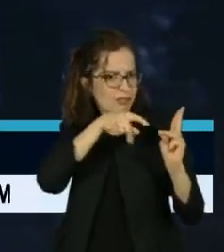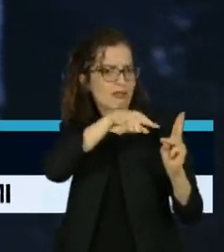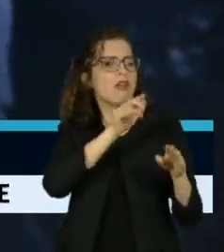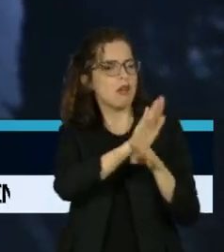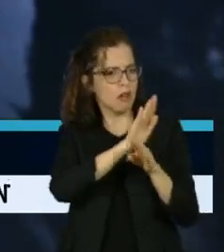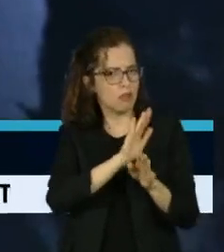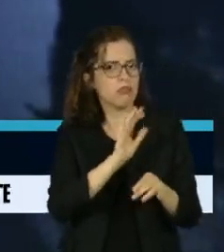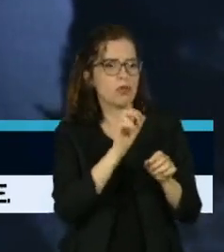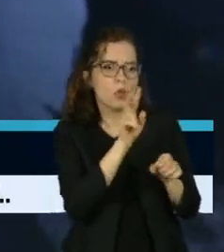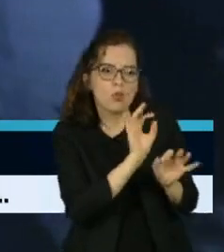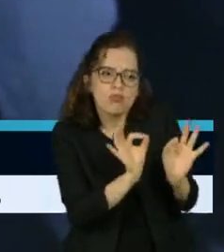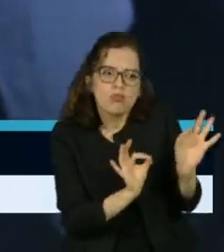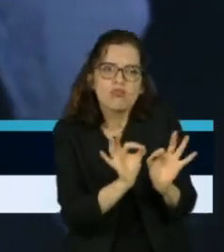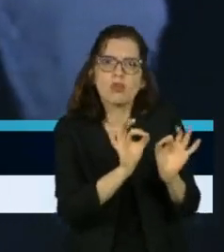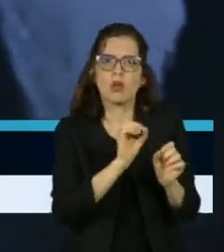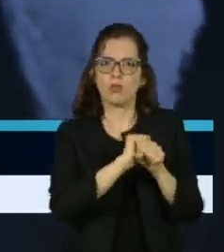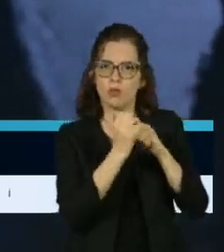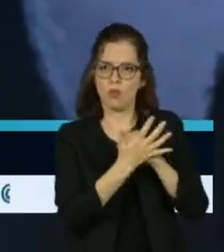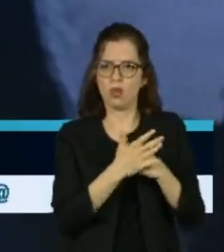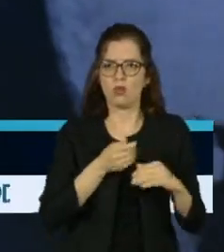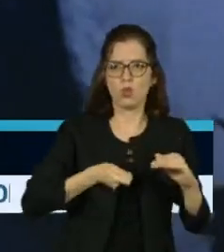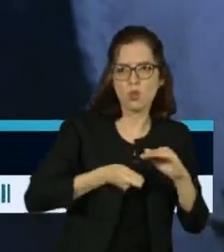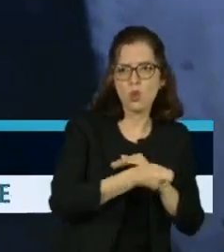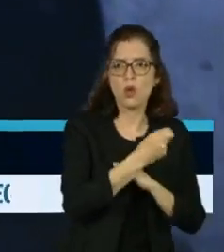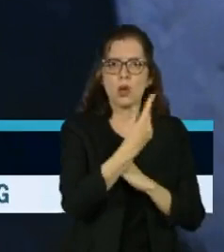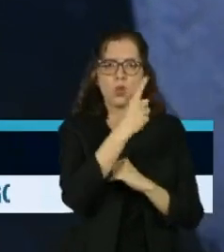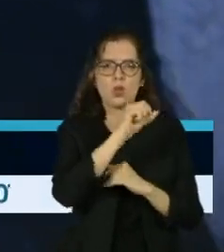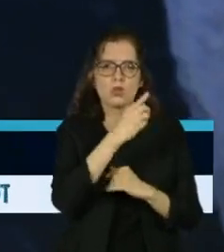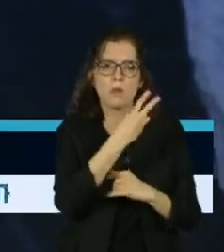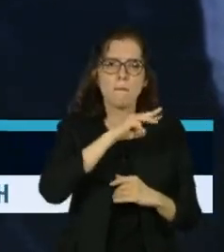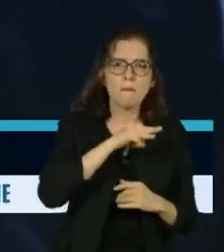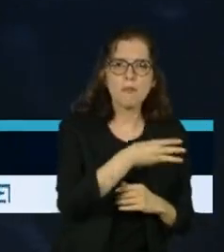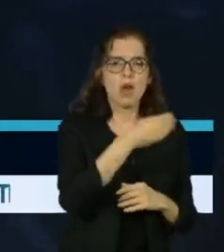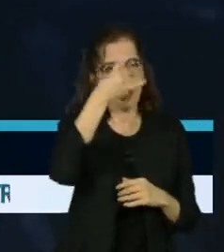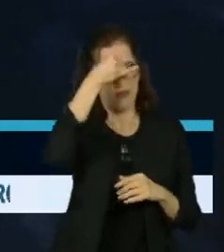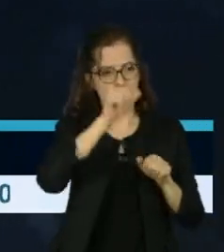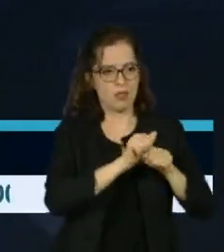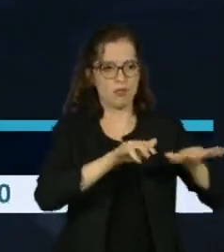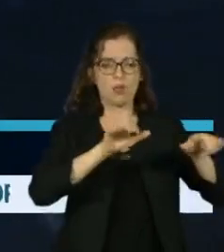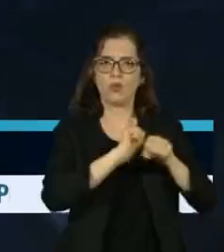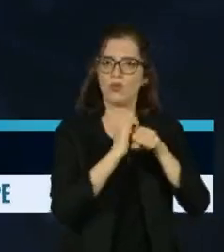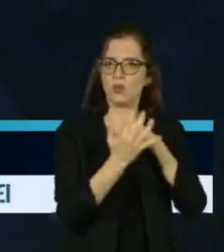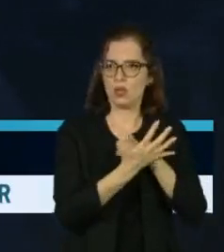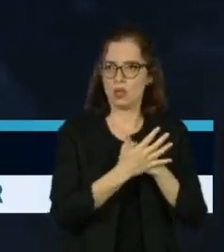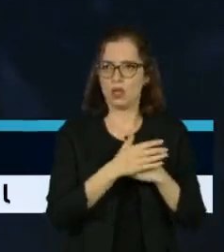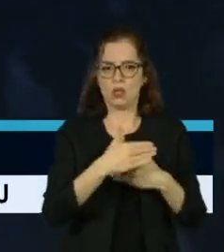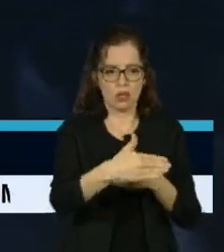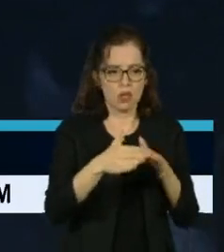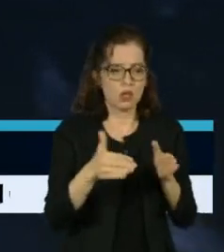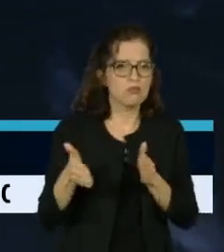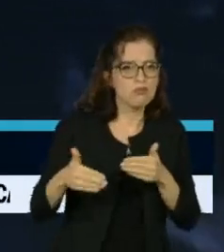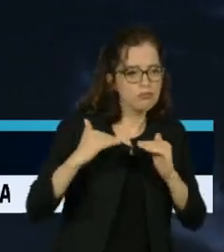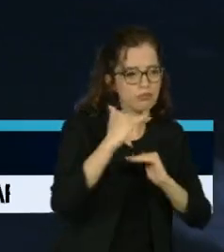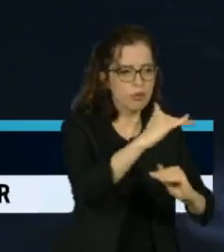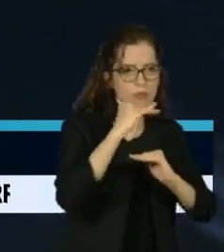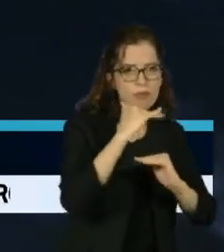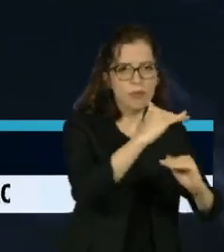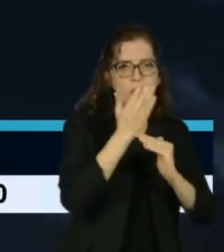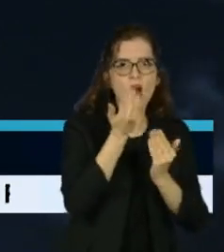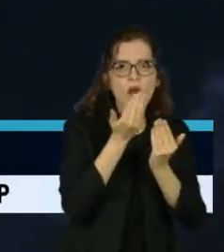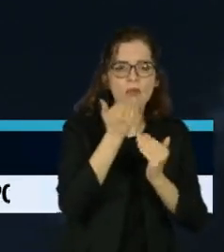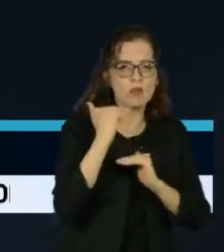102 milhões de reais na prevenção da doença e distribuiu 1 milhão e 200 mil cestas básicas. Isso teria evitado o